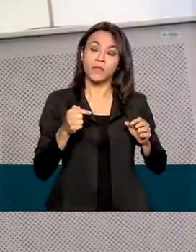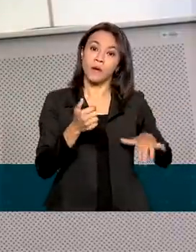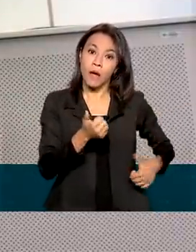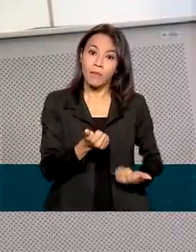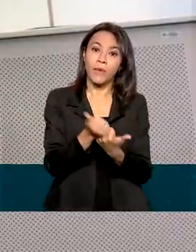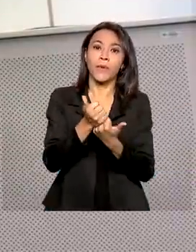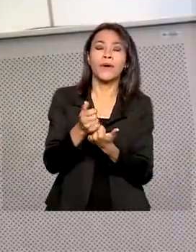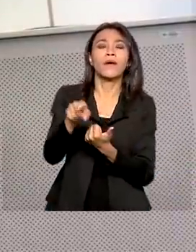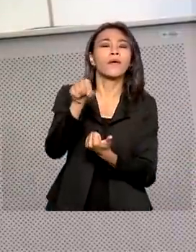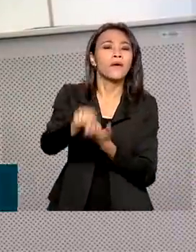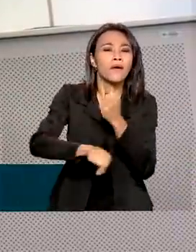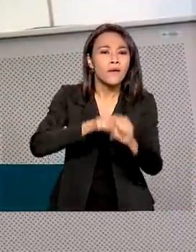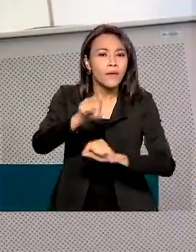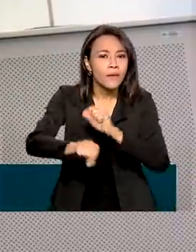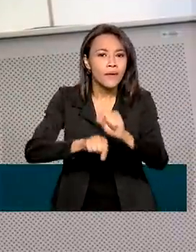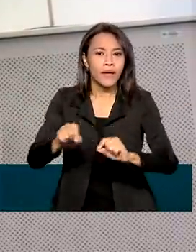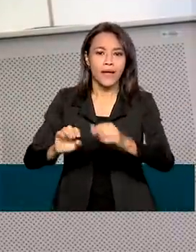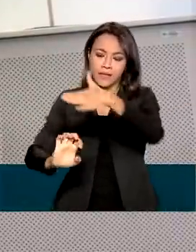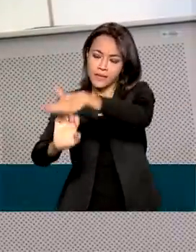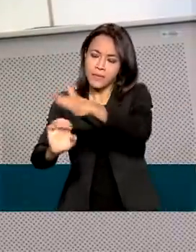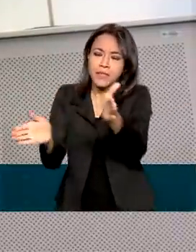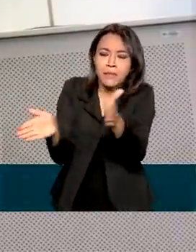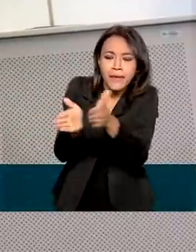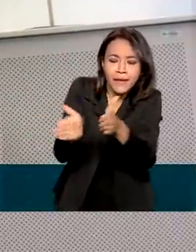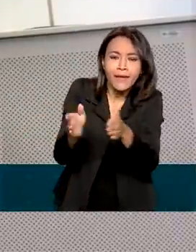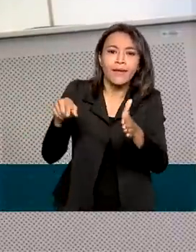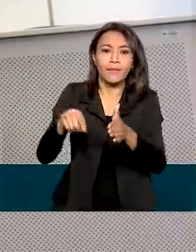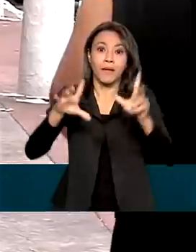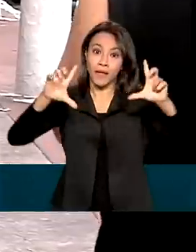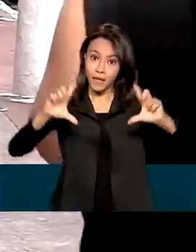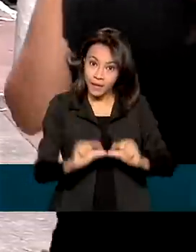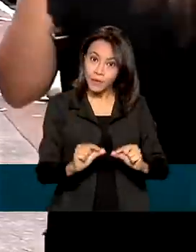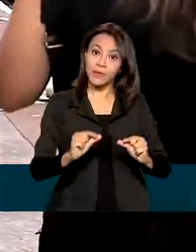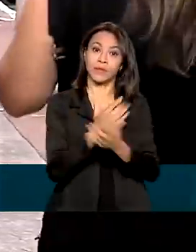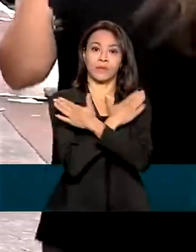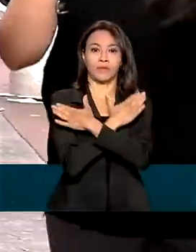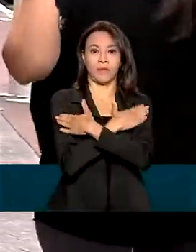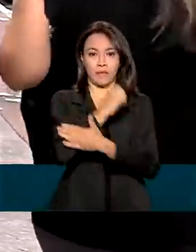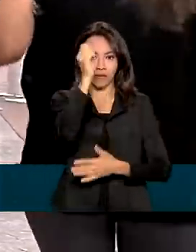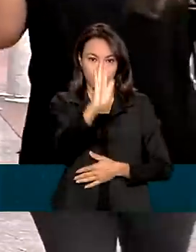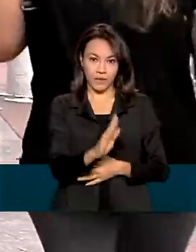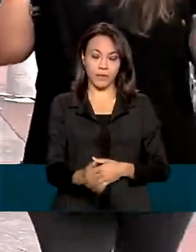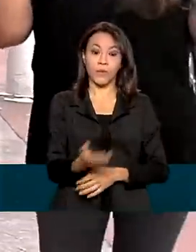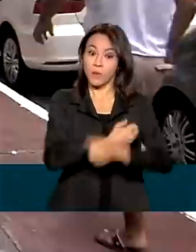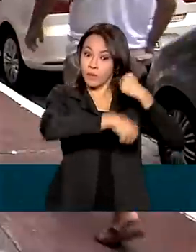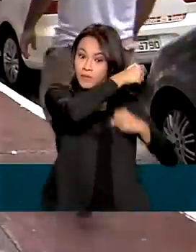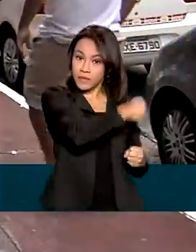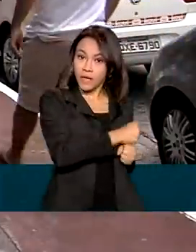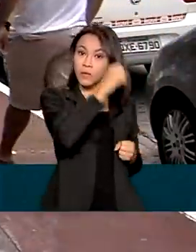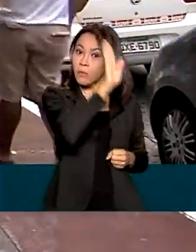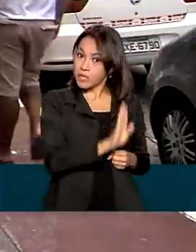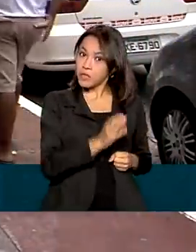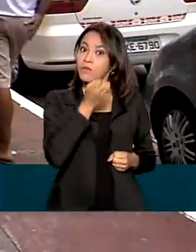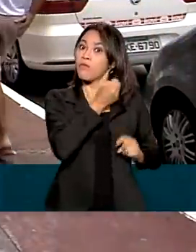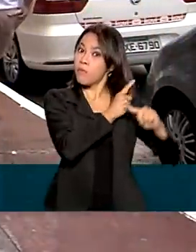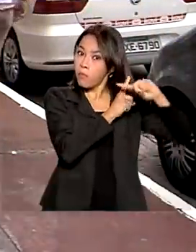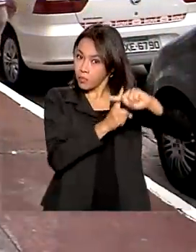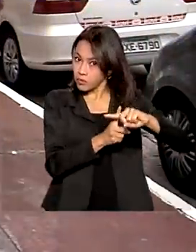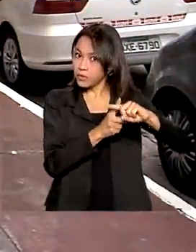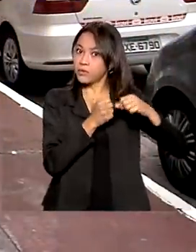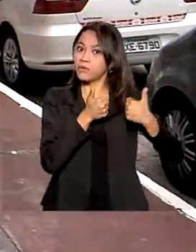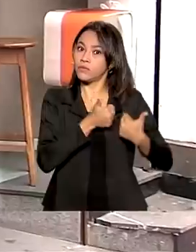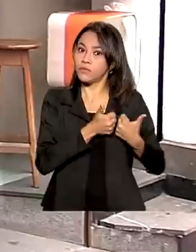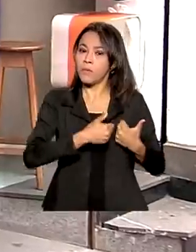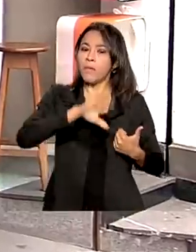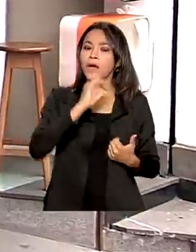pequenos negócios na redução do nível de desemprego no Brasil. No ano passado, o Brasil gerou um saldo positivo de mais de